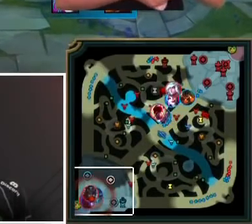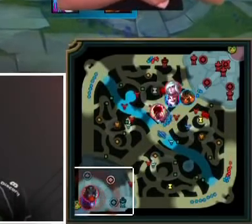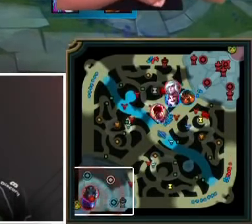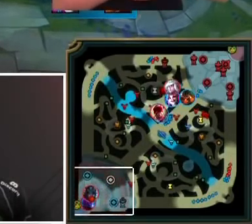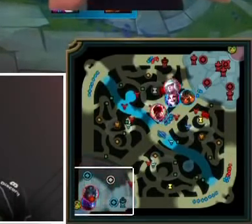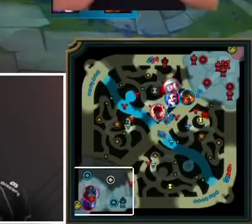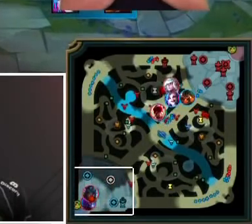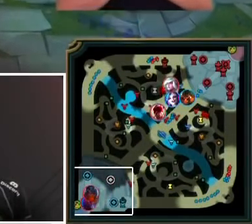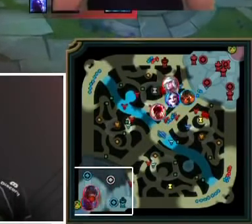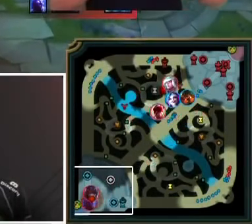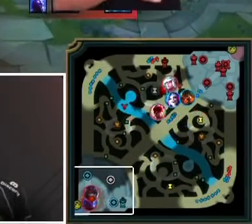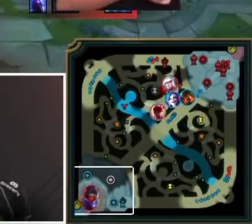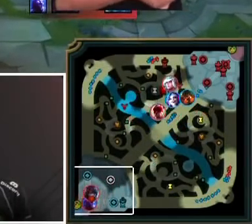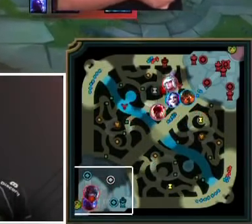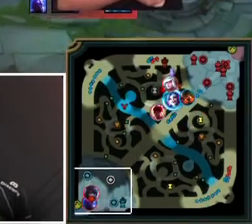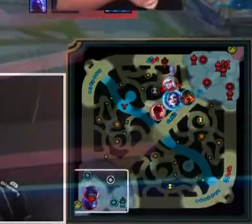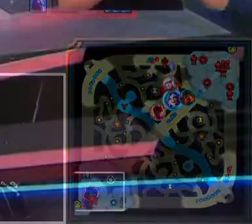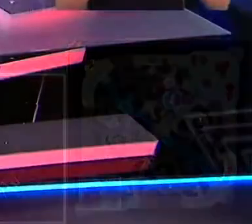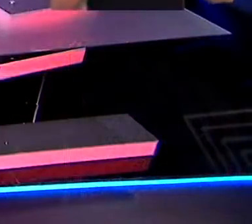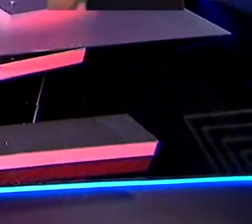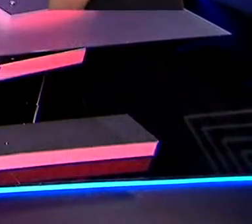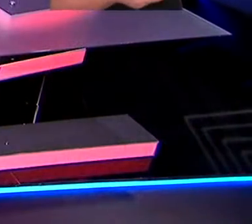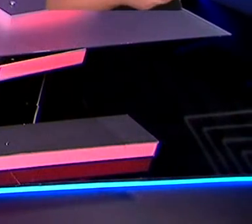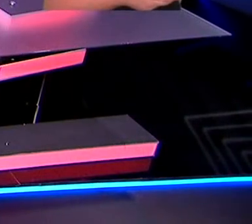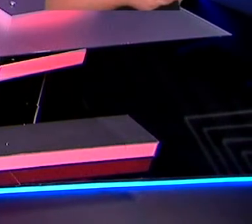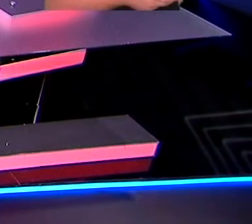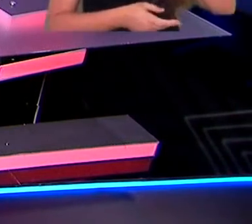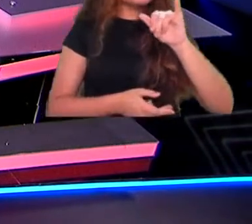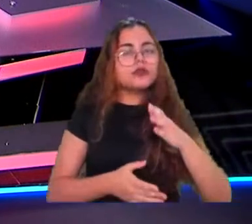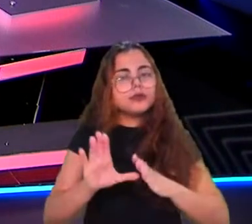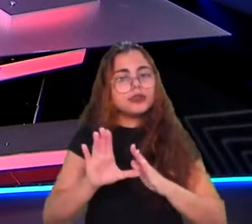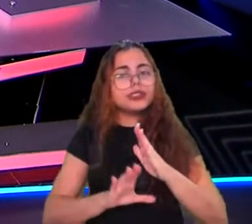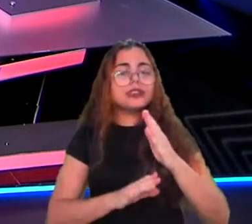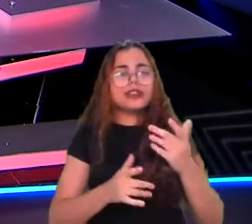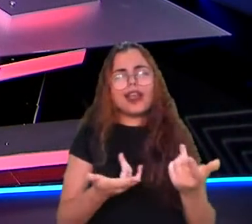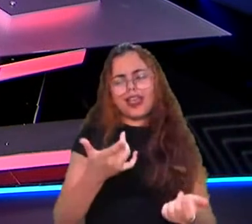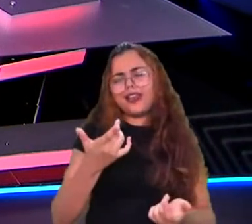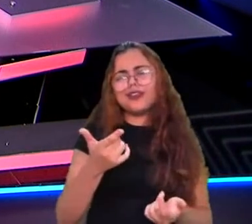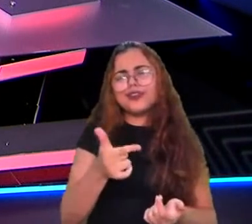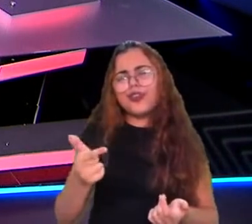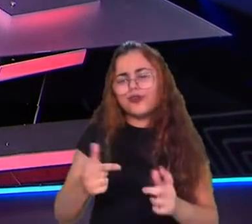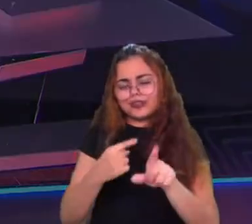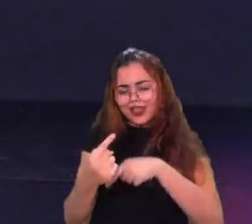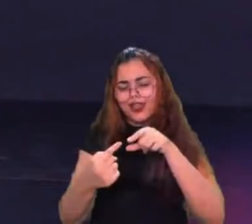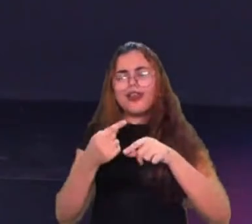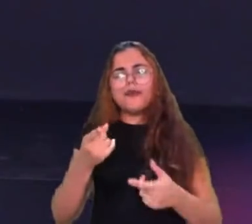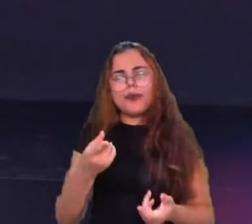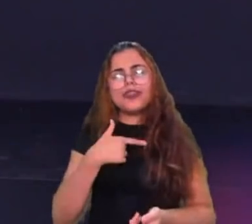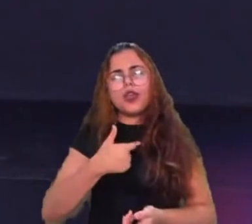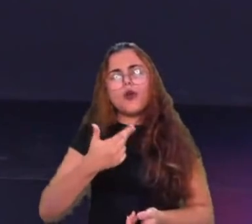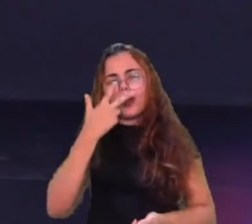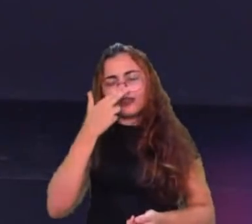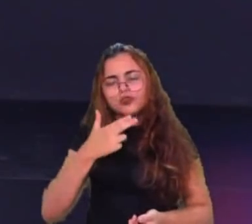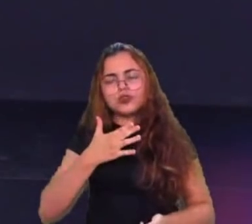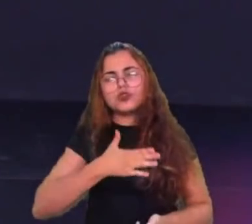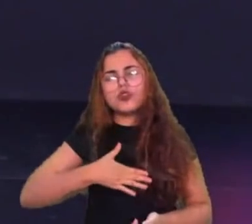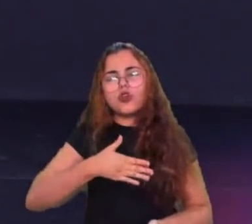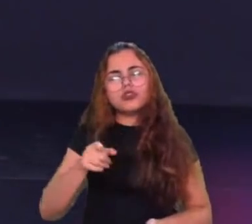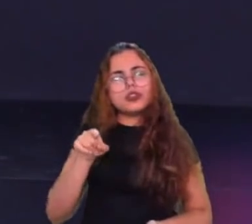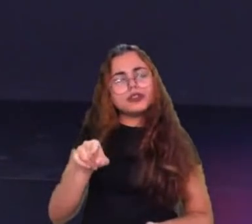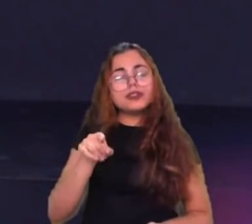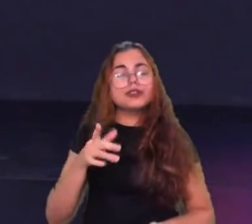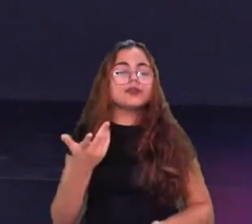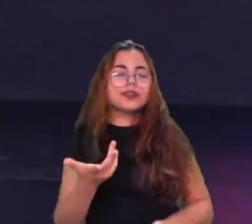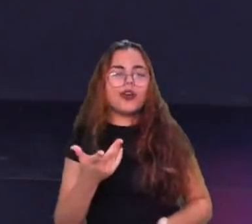jogava de corte no mid não tinha meta o Robô acho que gosta muito disso jogou bem ontem de Nari o Team também voltou a ser aquele menino que a gente